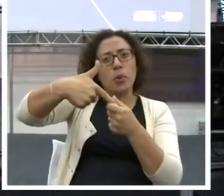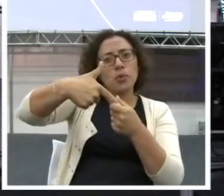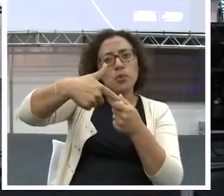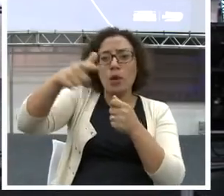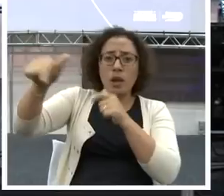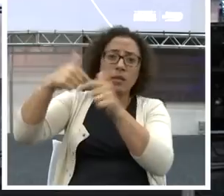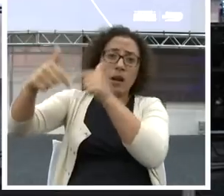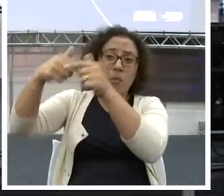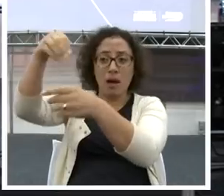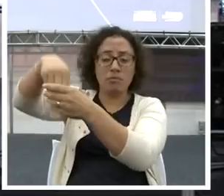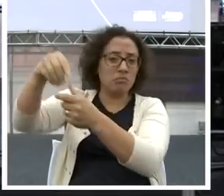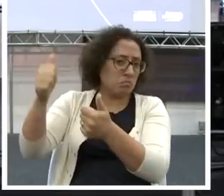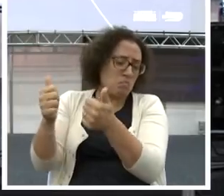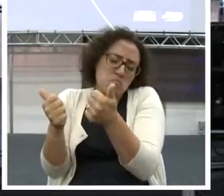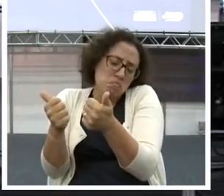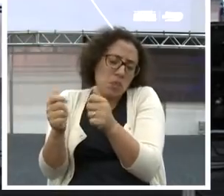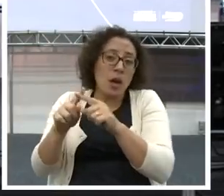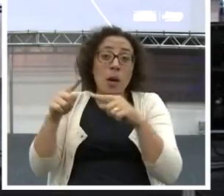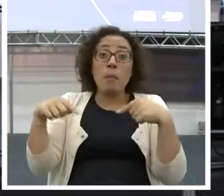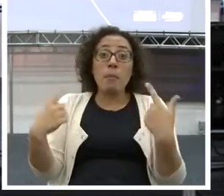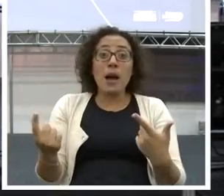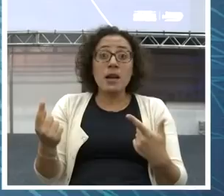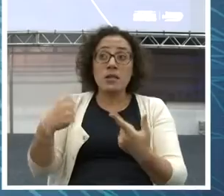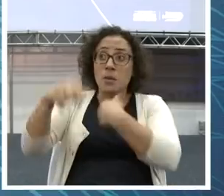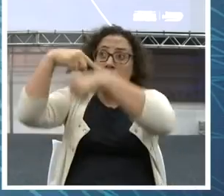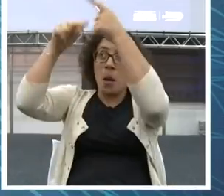Mas... Foi a zona de conforto dele.